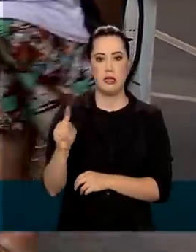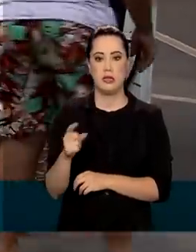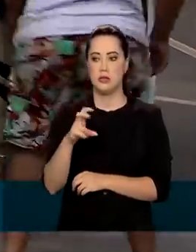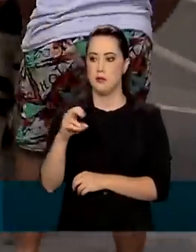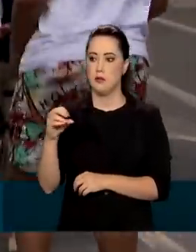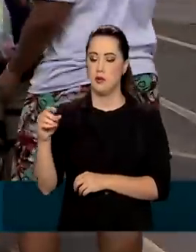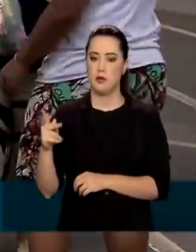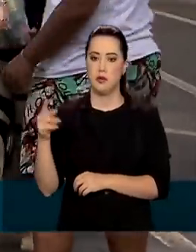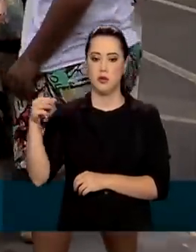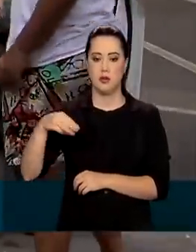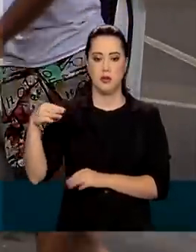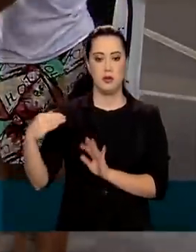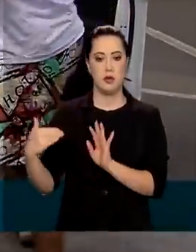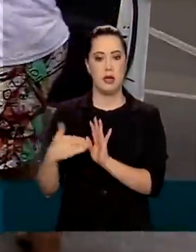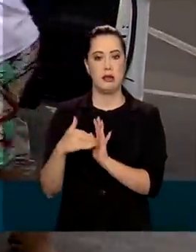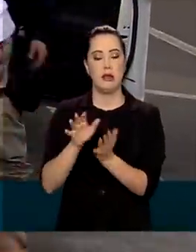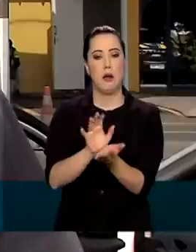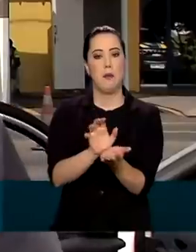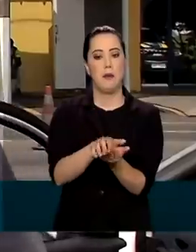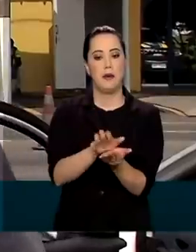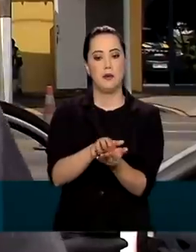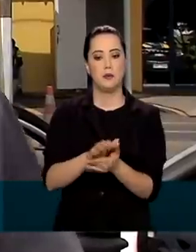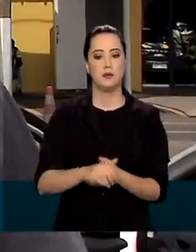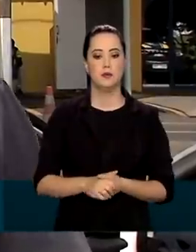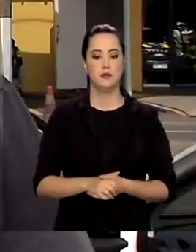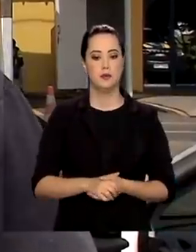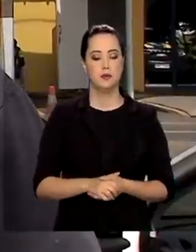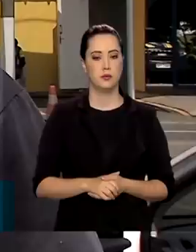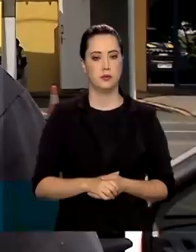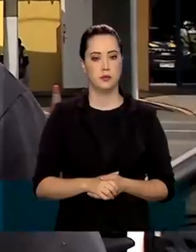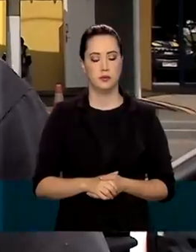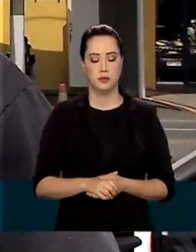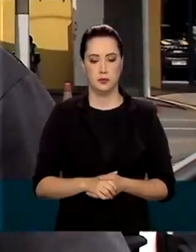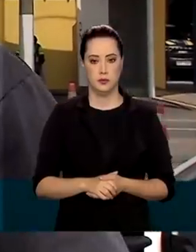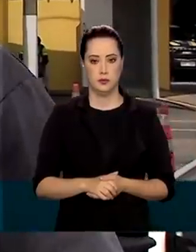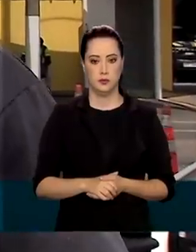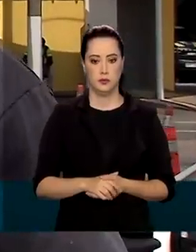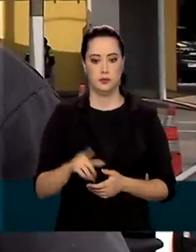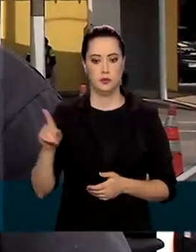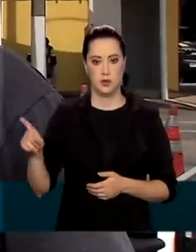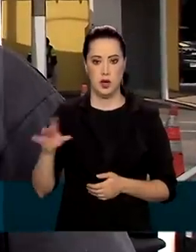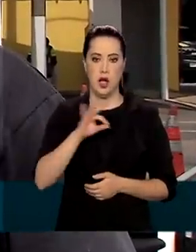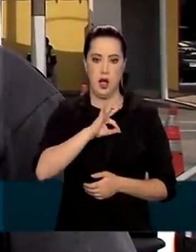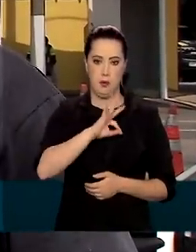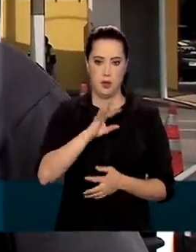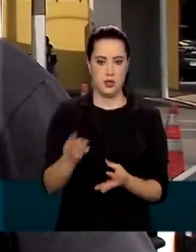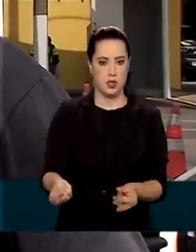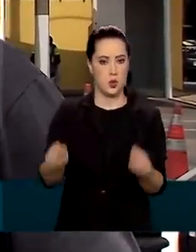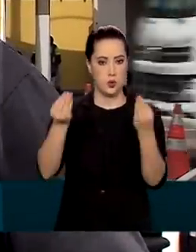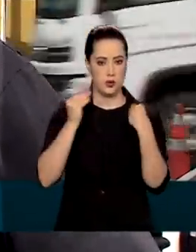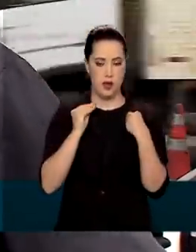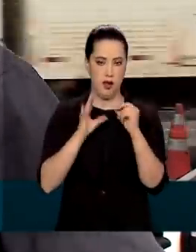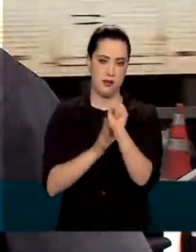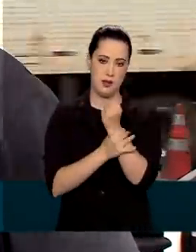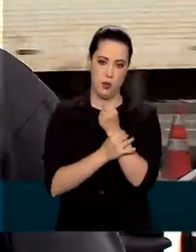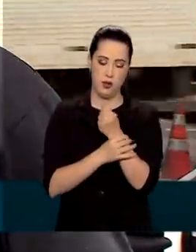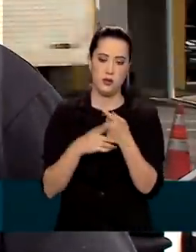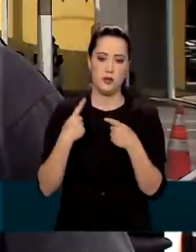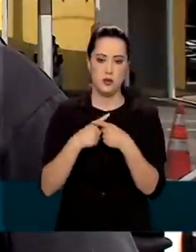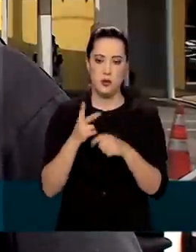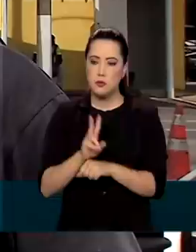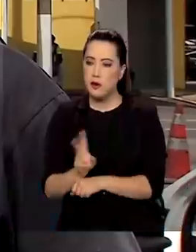quilômetros até Pernambuco. A polícia nos dá essa segurança. Uma vez que